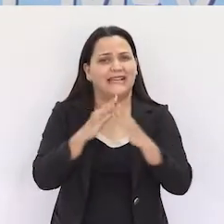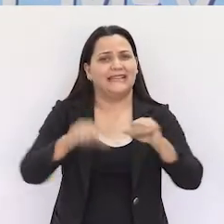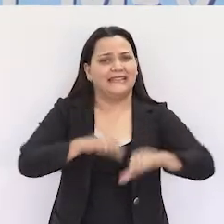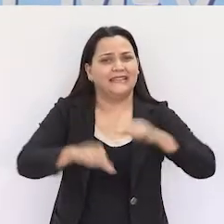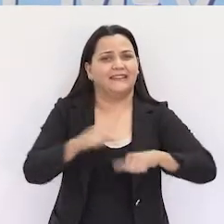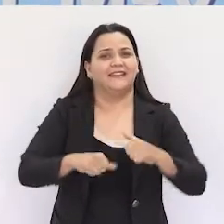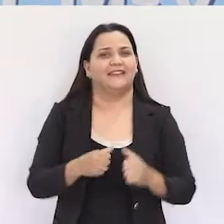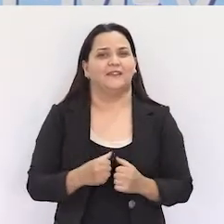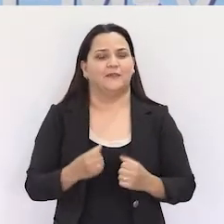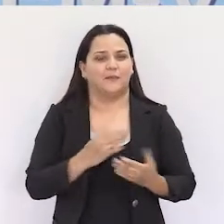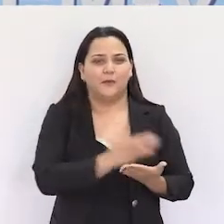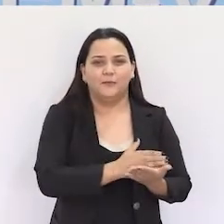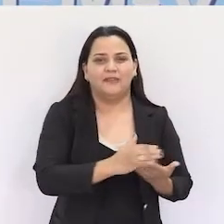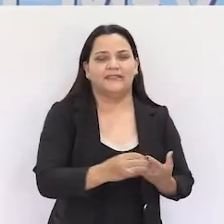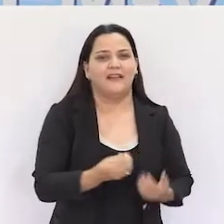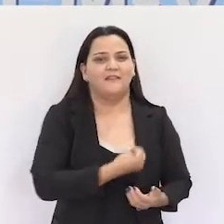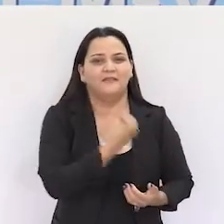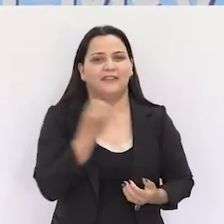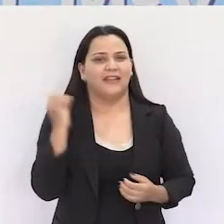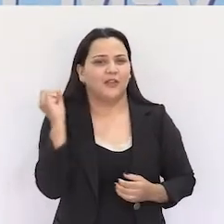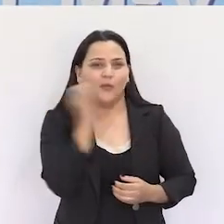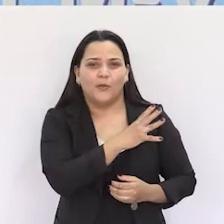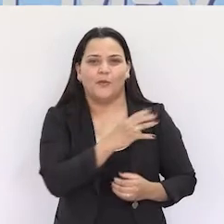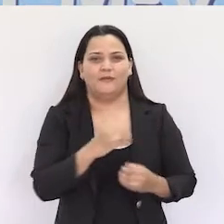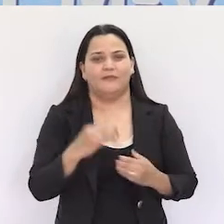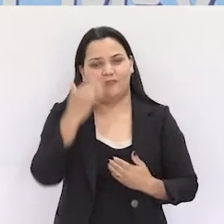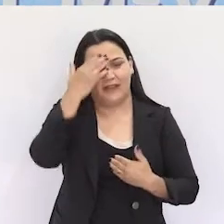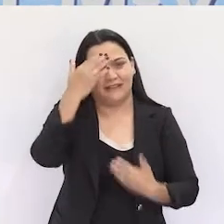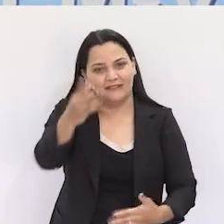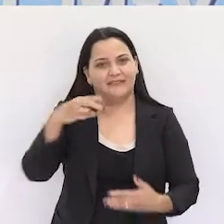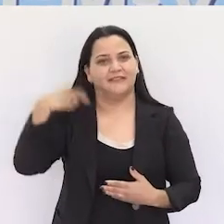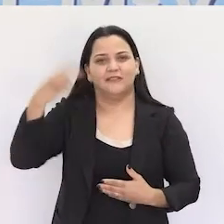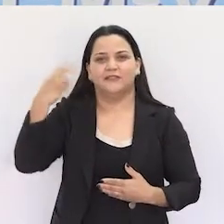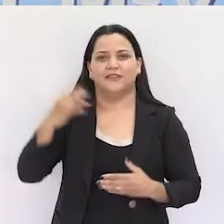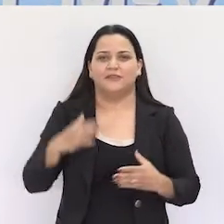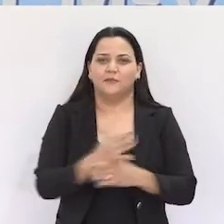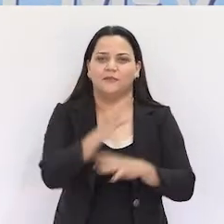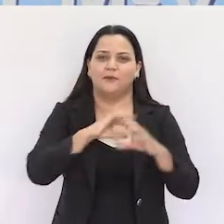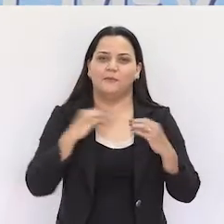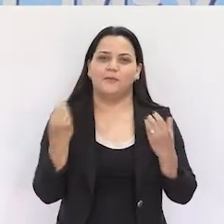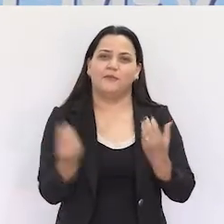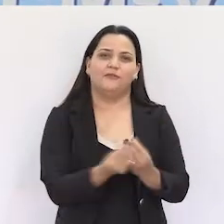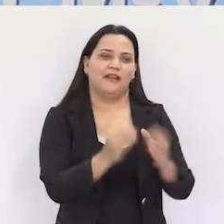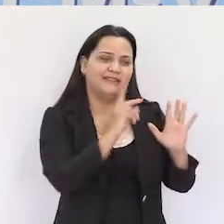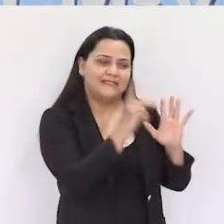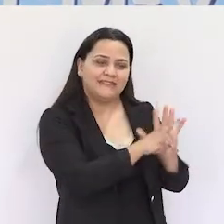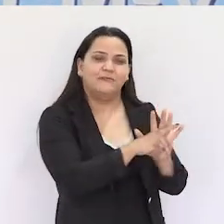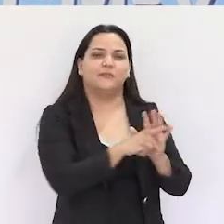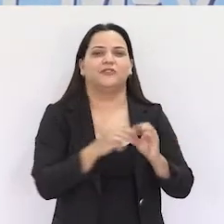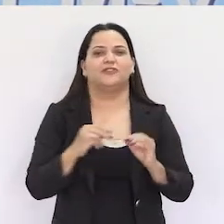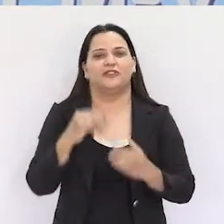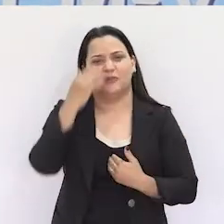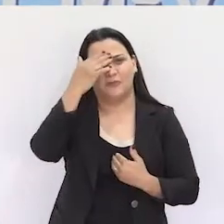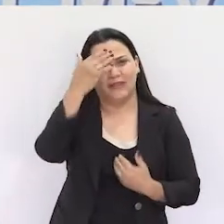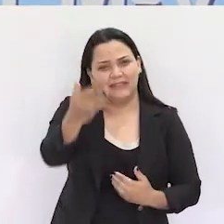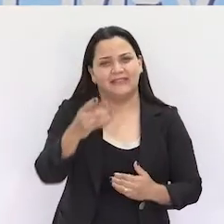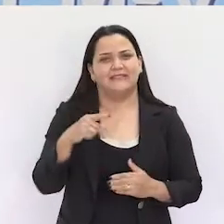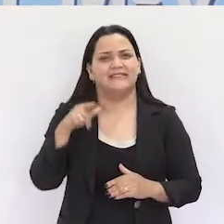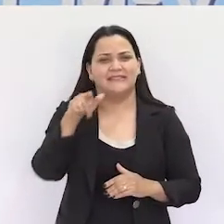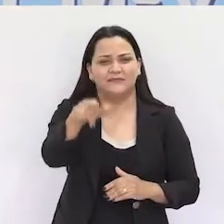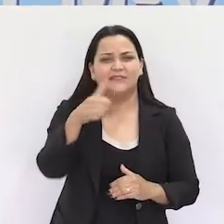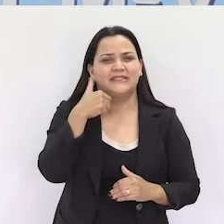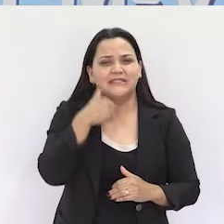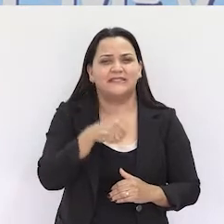uma nova vida então estou muito feliz, quero agradecer a todos os vereadores por aprovar esse projeto e quero agradecer você mãe,